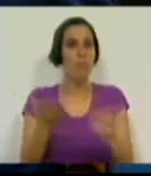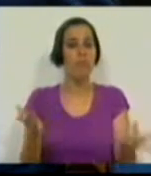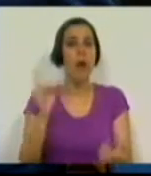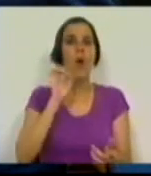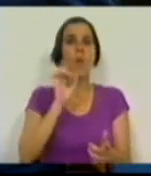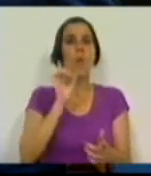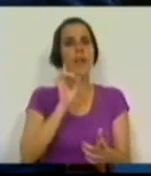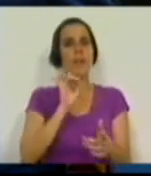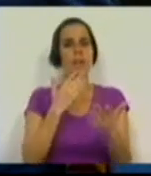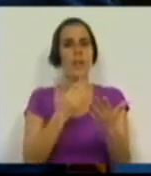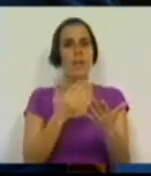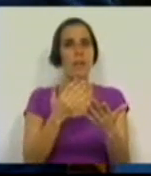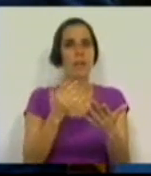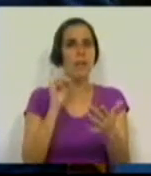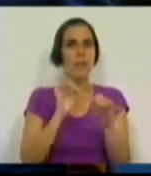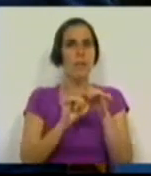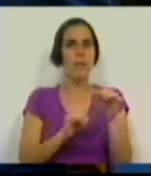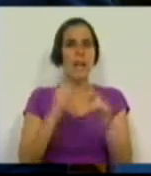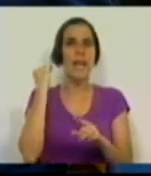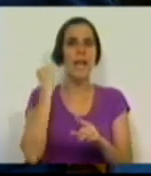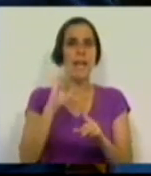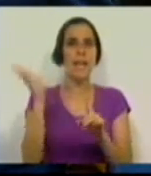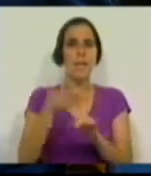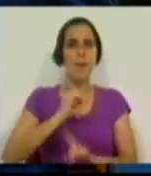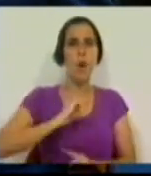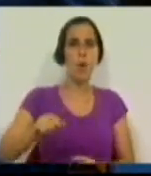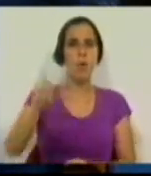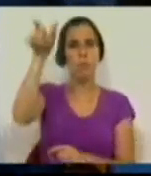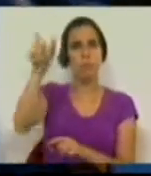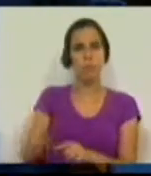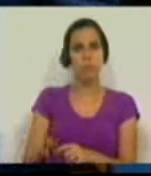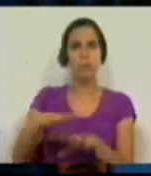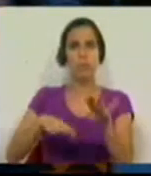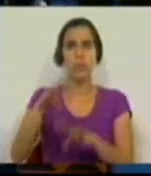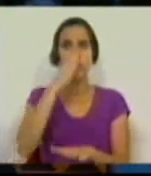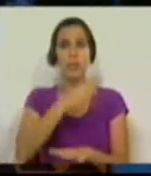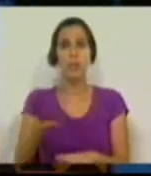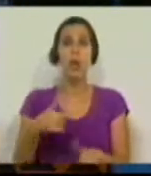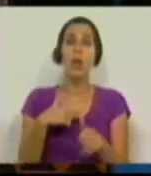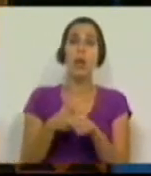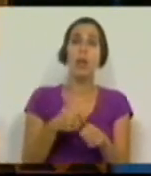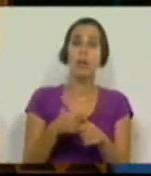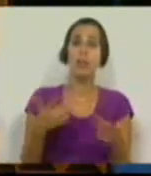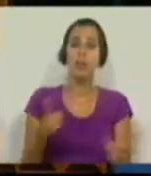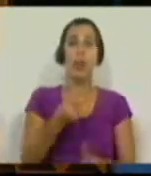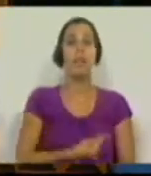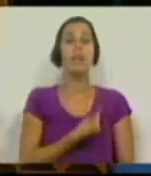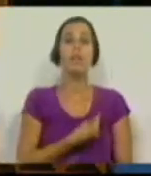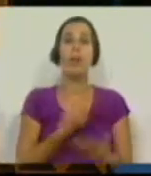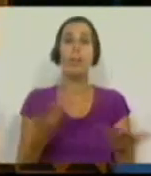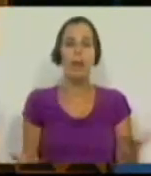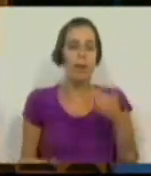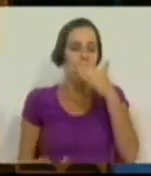qualificação dos crimes cometidos contra os agentes de execução. Nós acompanharíamos essa preocupação,